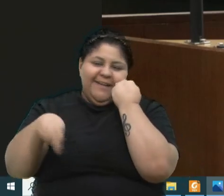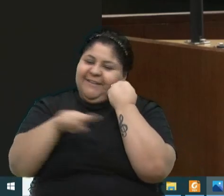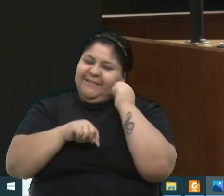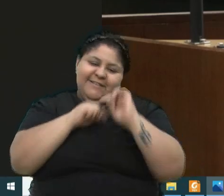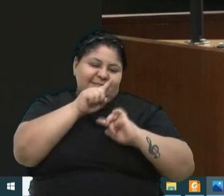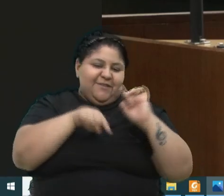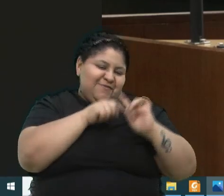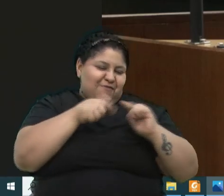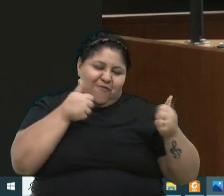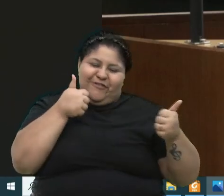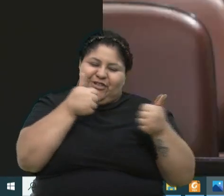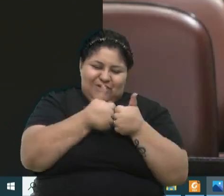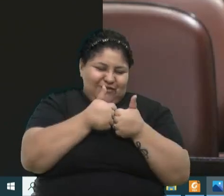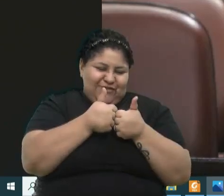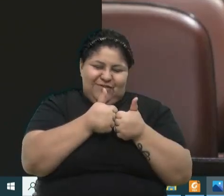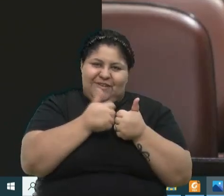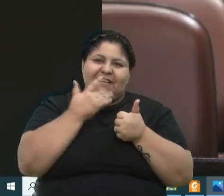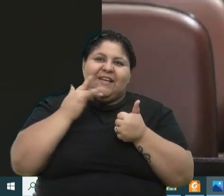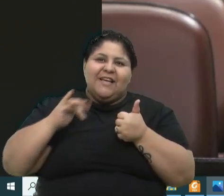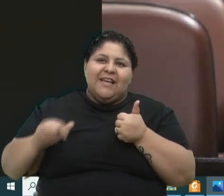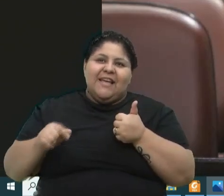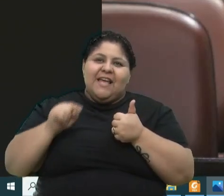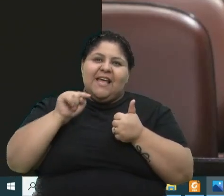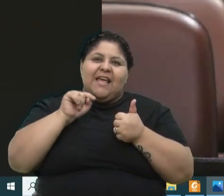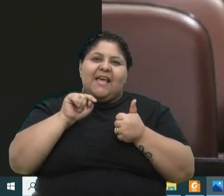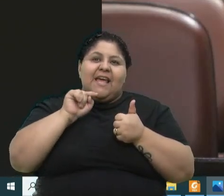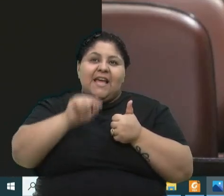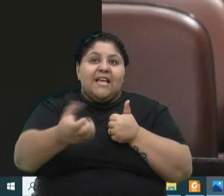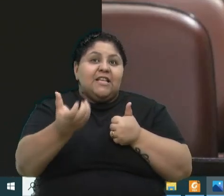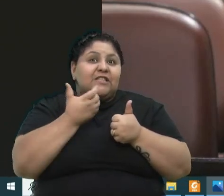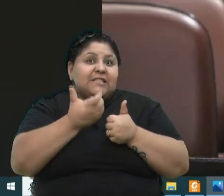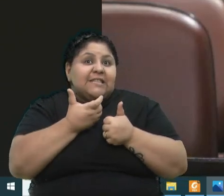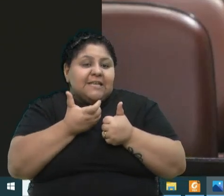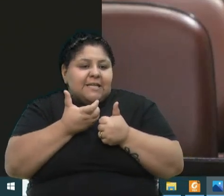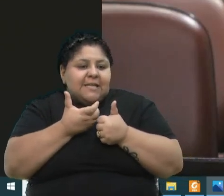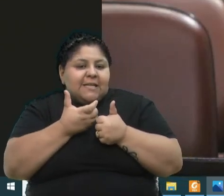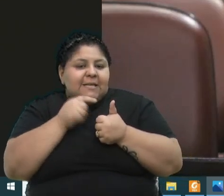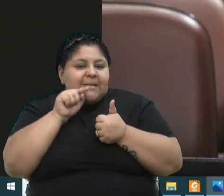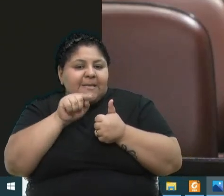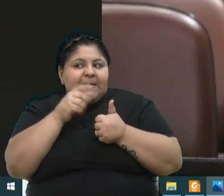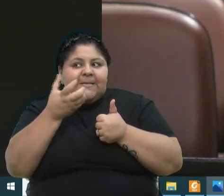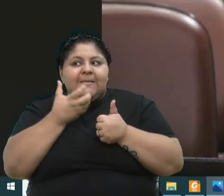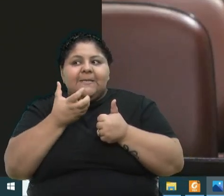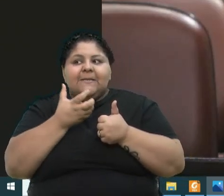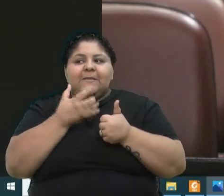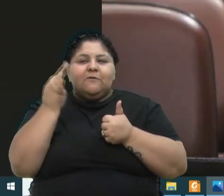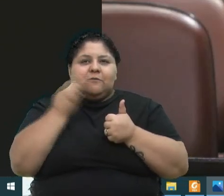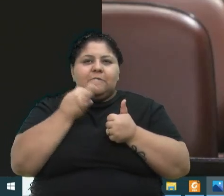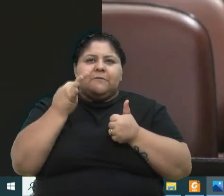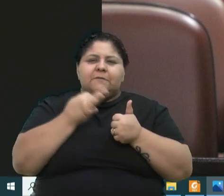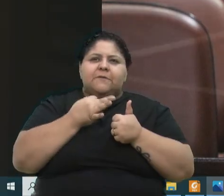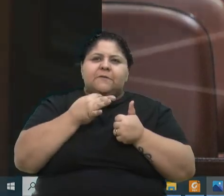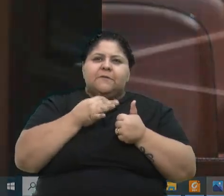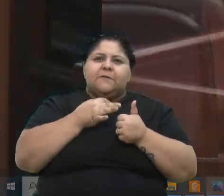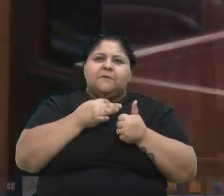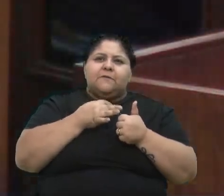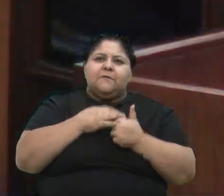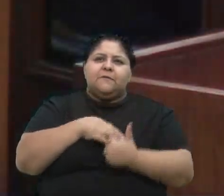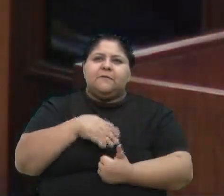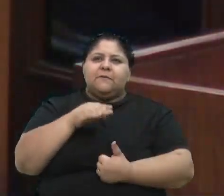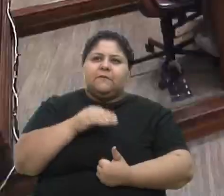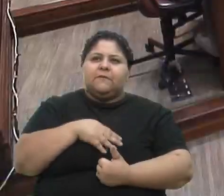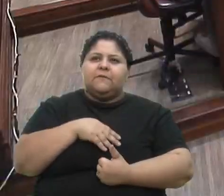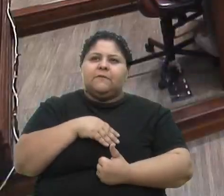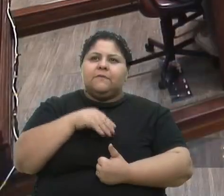ladinho, e está pertinho, porque é isso que eles querem, é isso que eles precisam. Então, foi maravilhoso. Vereador Fius, seu aparte. Obrigado,